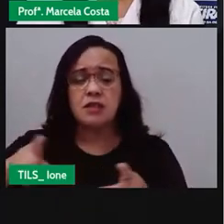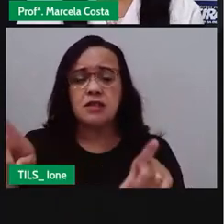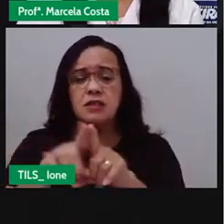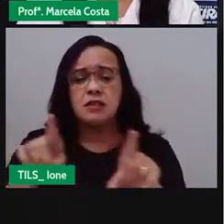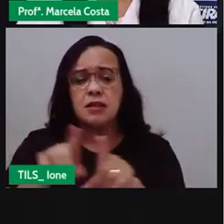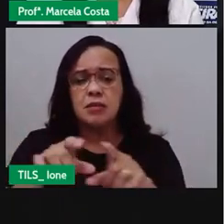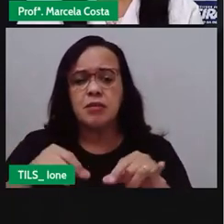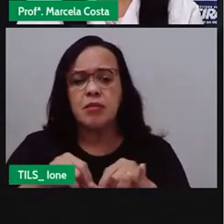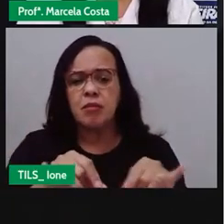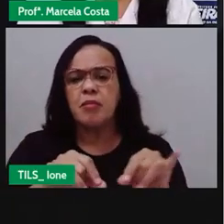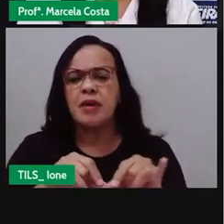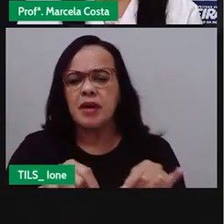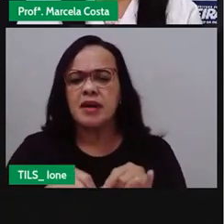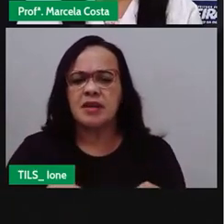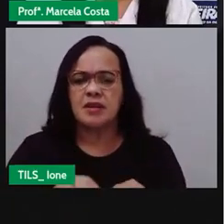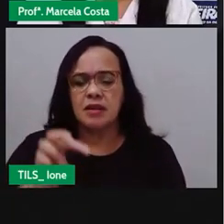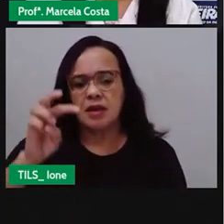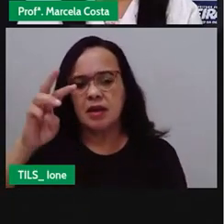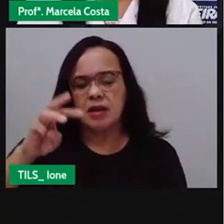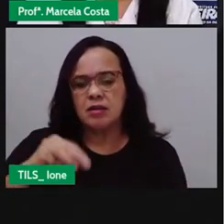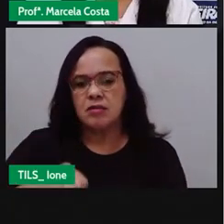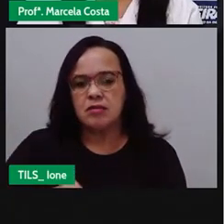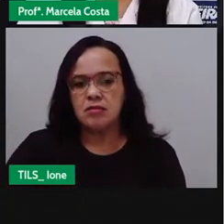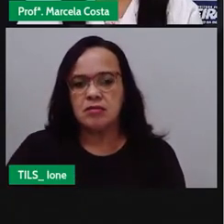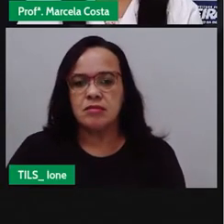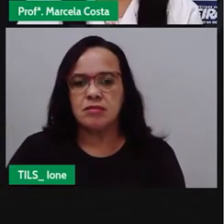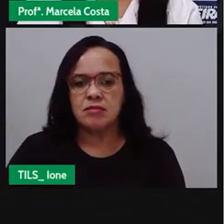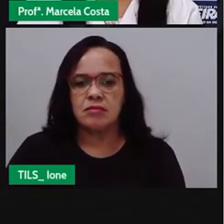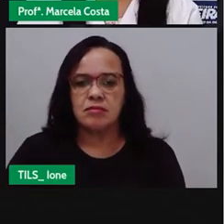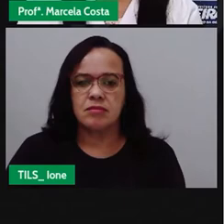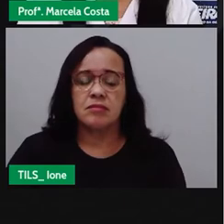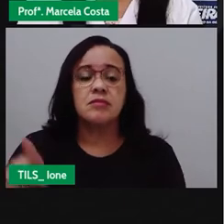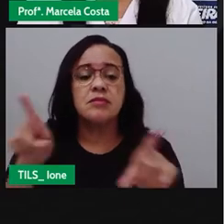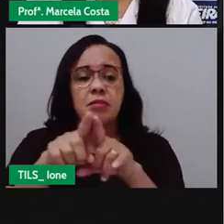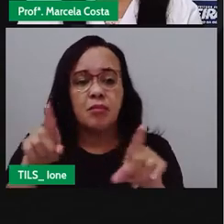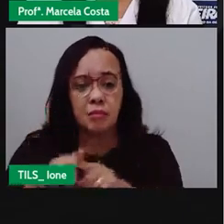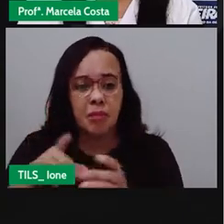o Observatório Astronômico Antares,